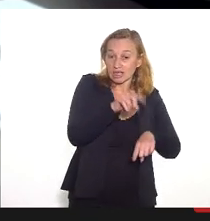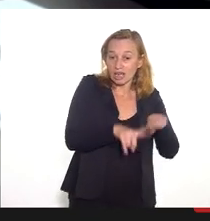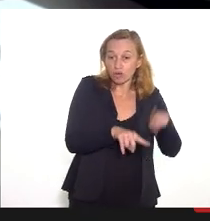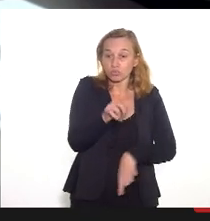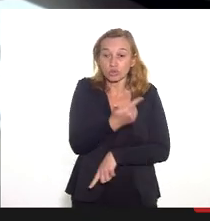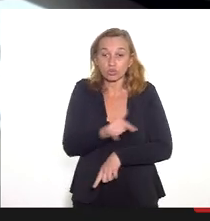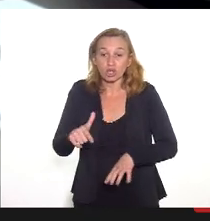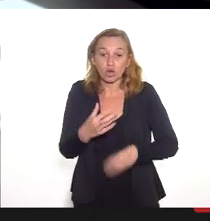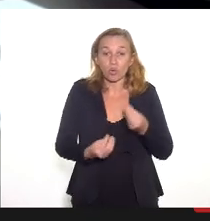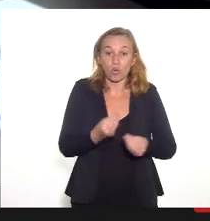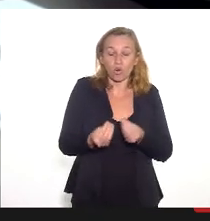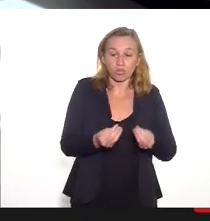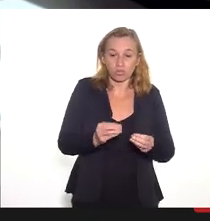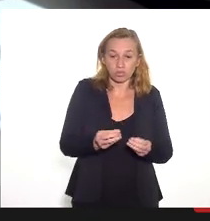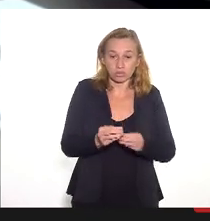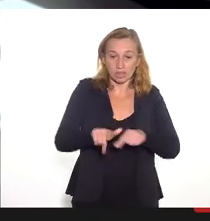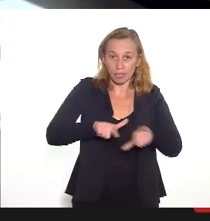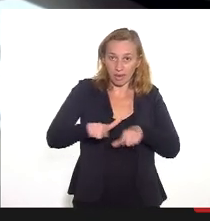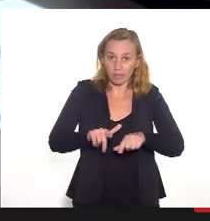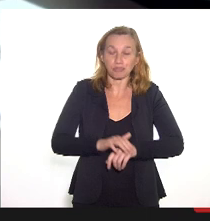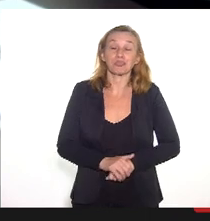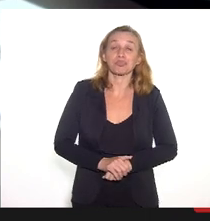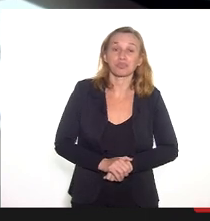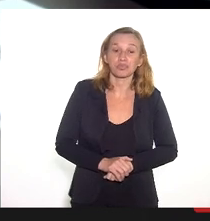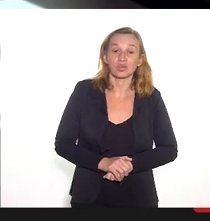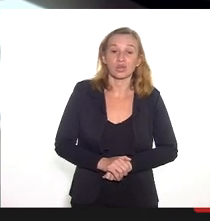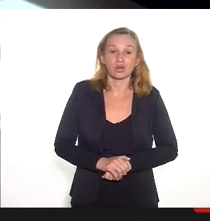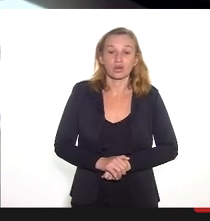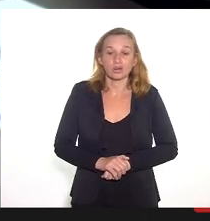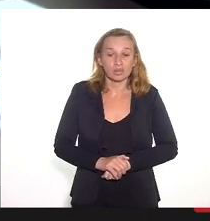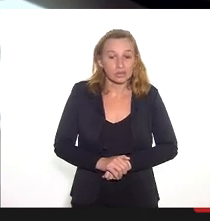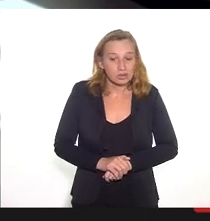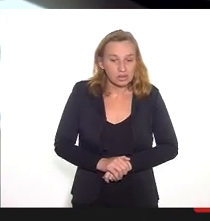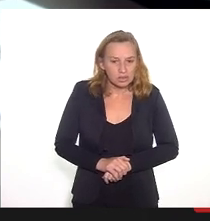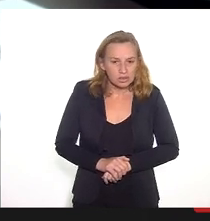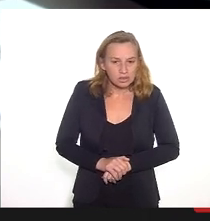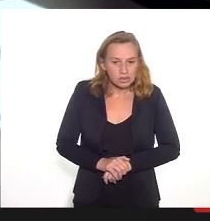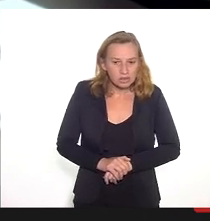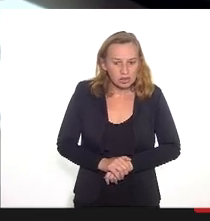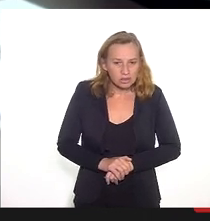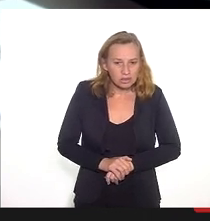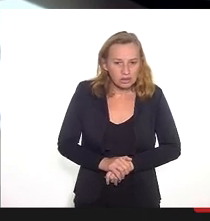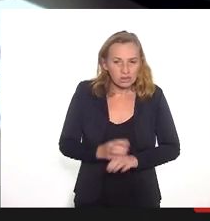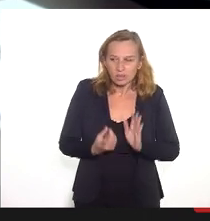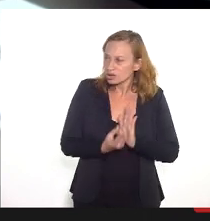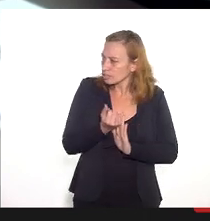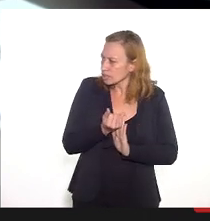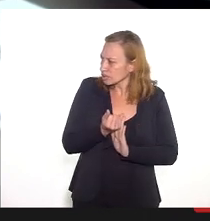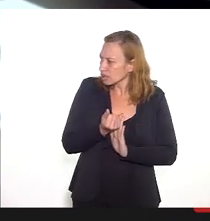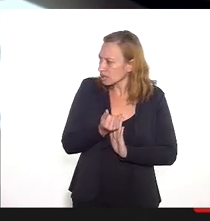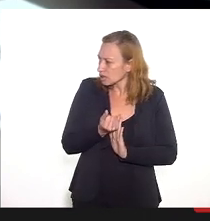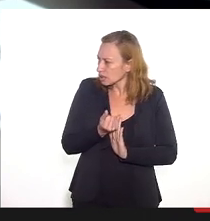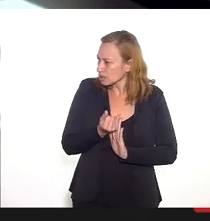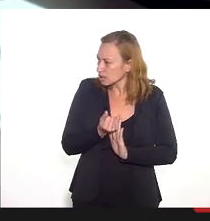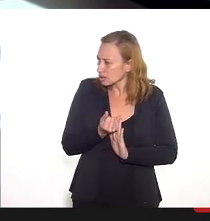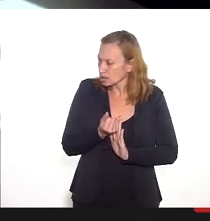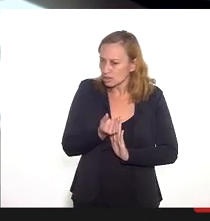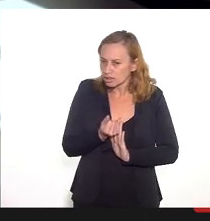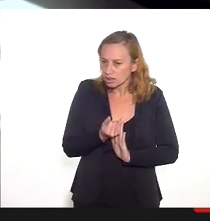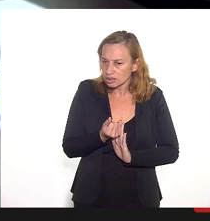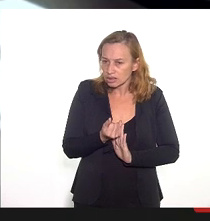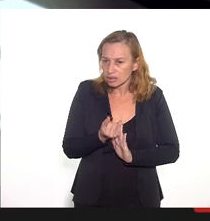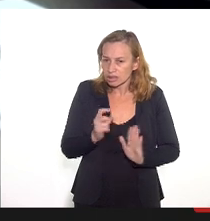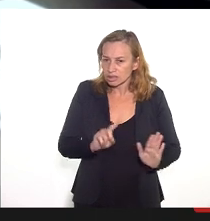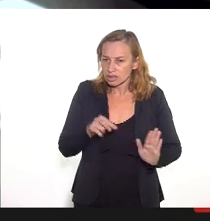tem condições de funcionar. Nós estamos estudando agora com a sanitária para que até o final da semana e semana que